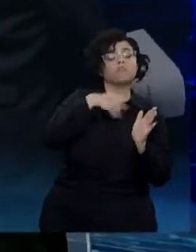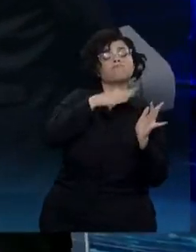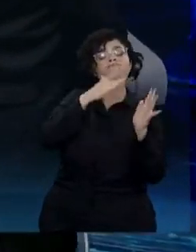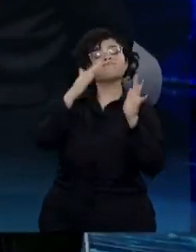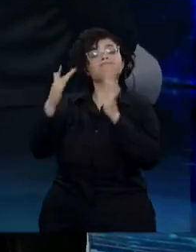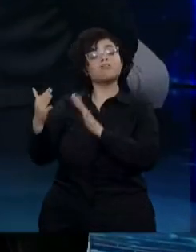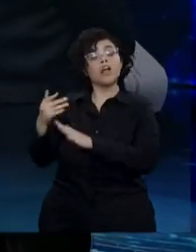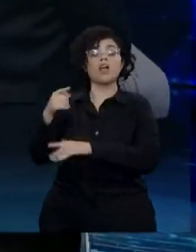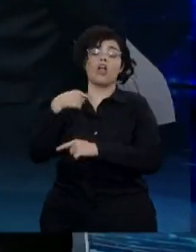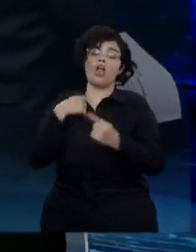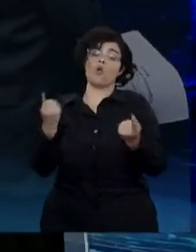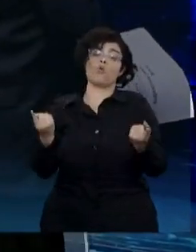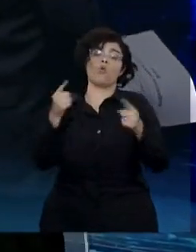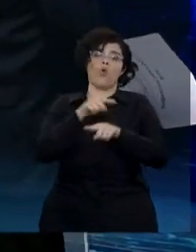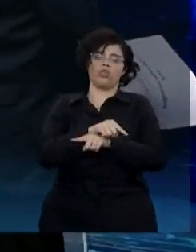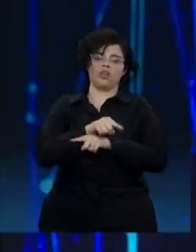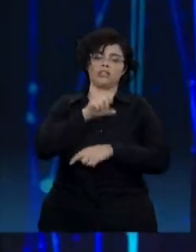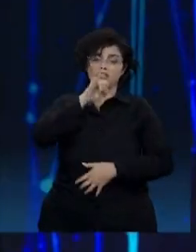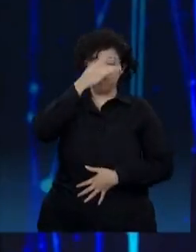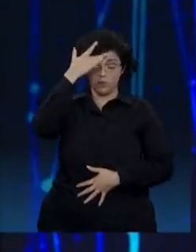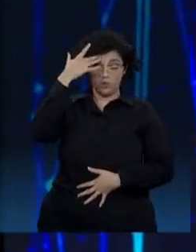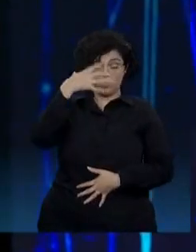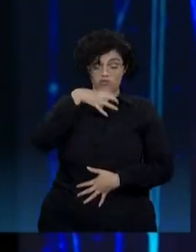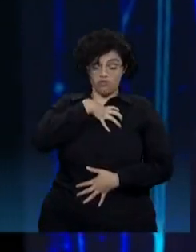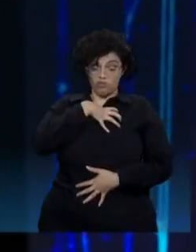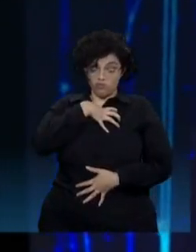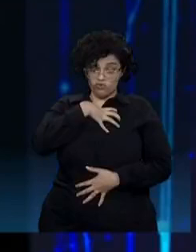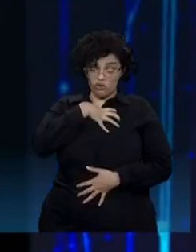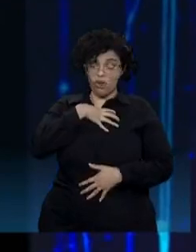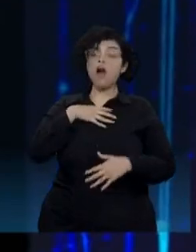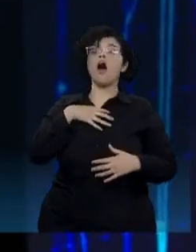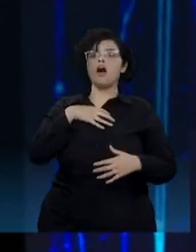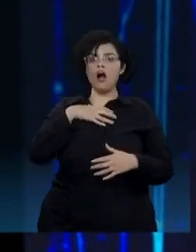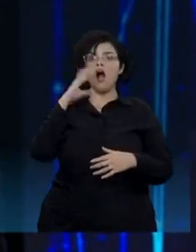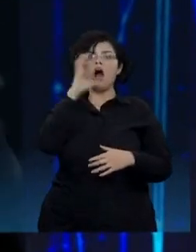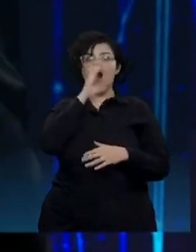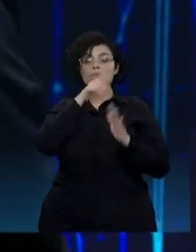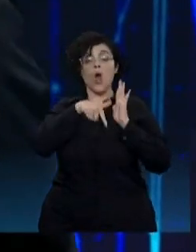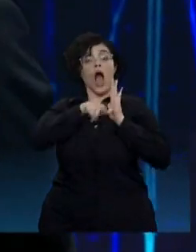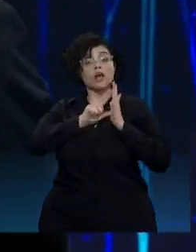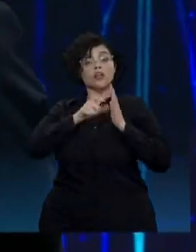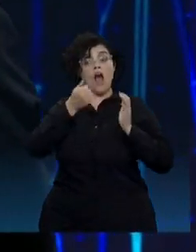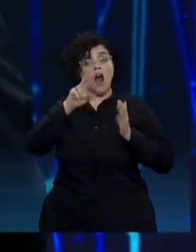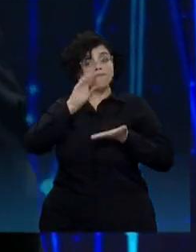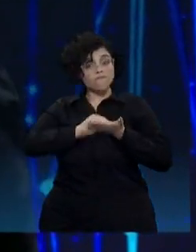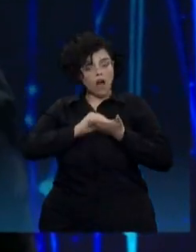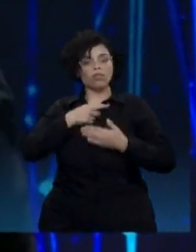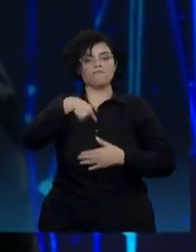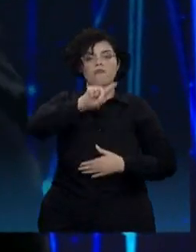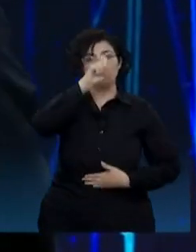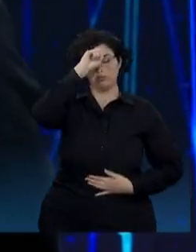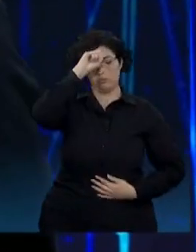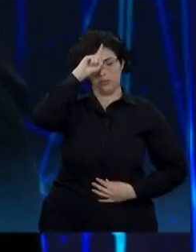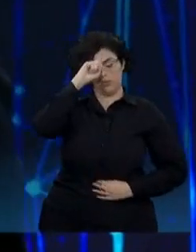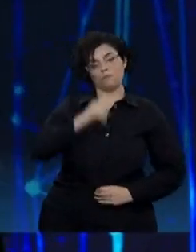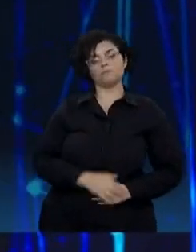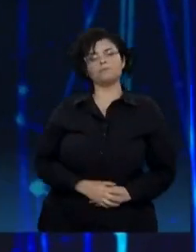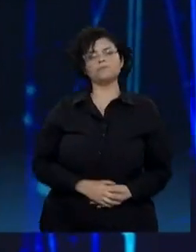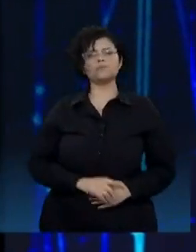Eu falo como a pessoa ir se sentir em casa e, depois, daquela maneira, ir para o hospital. Agora, deixar bem claro. Quando se fala em corrupção,